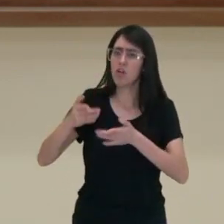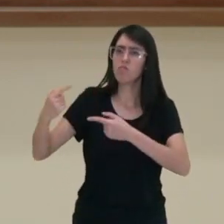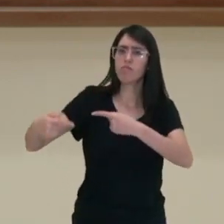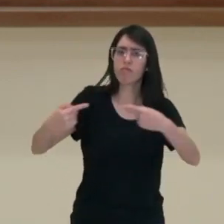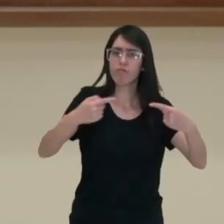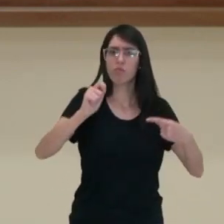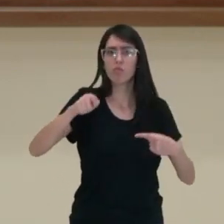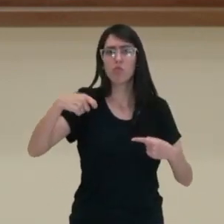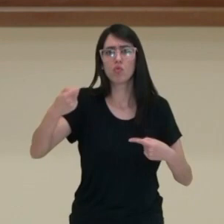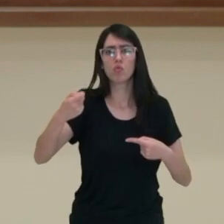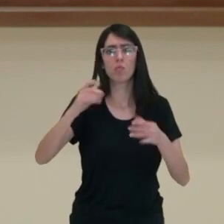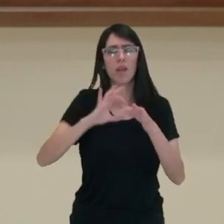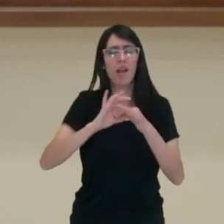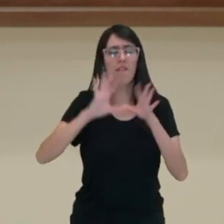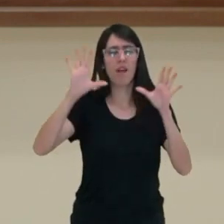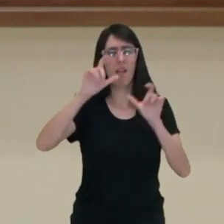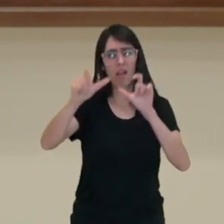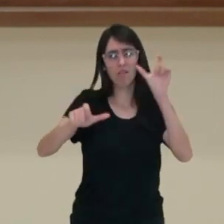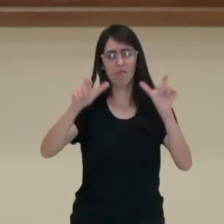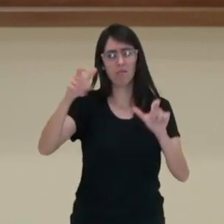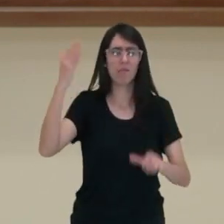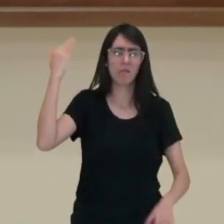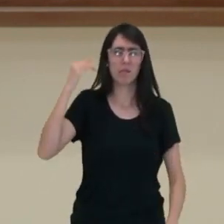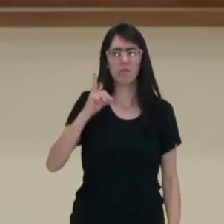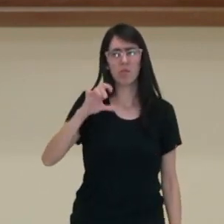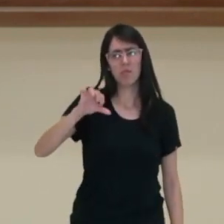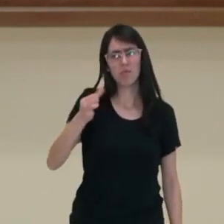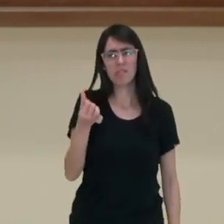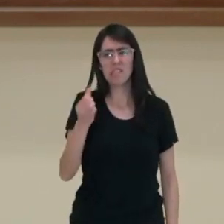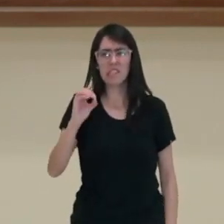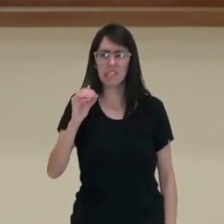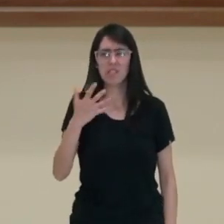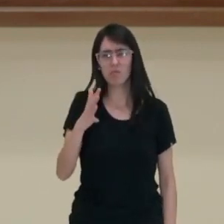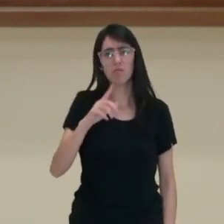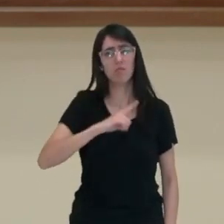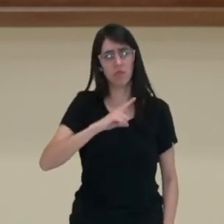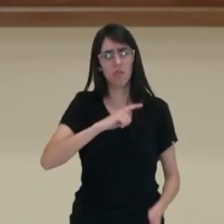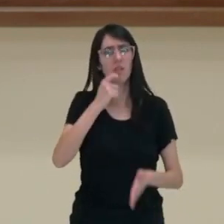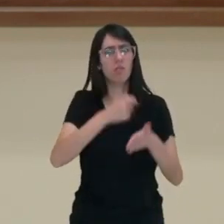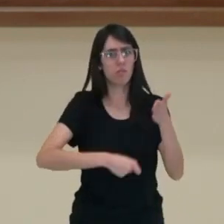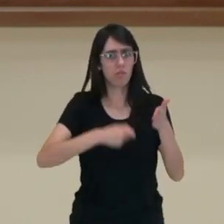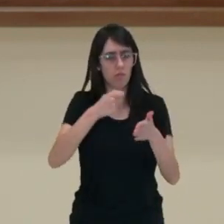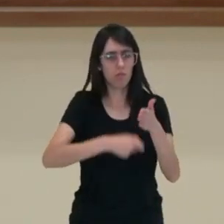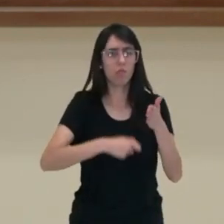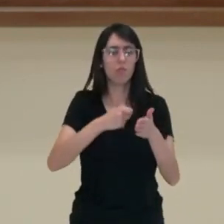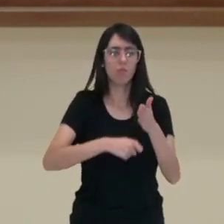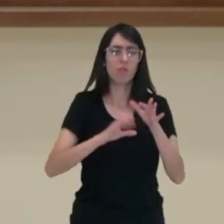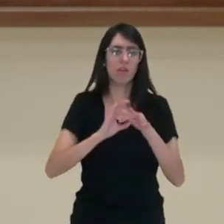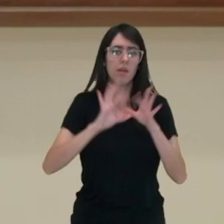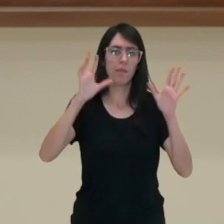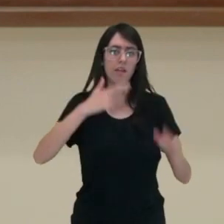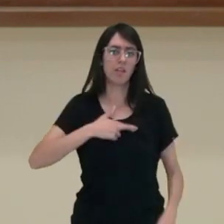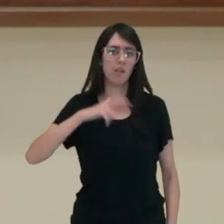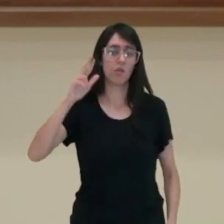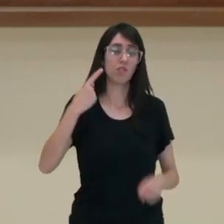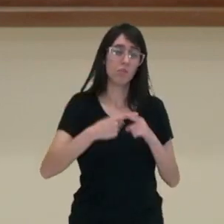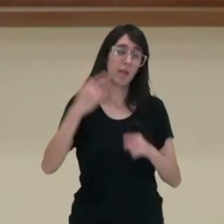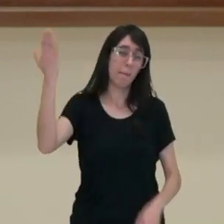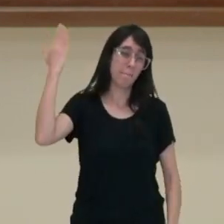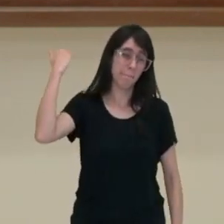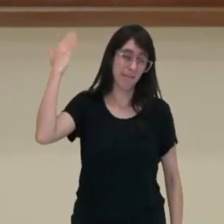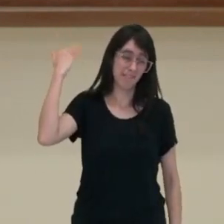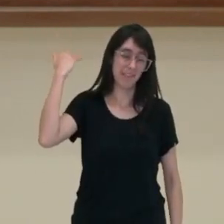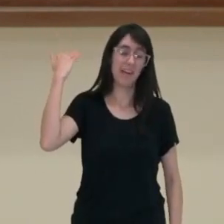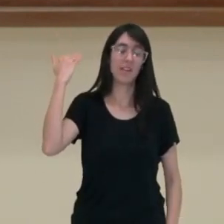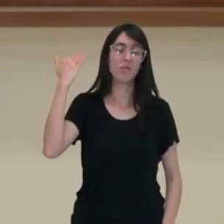liberdade individual do sujeito. É por isso que se fala de liberdade religiosa, já que na Idade Média as pessoas não